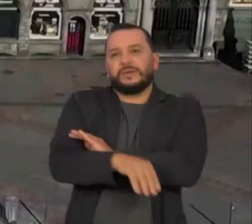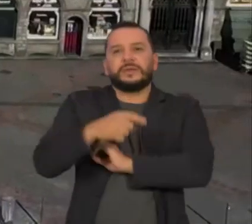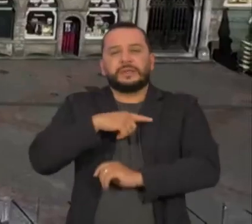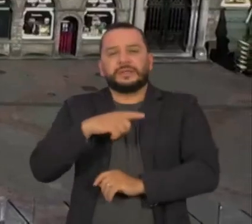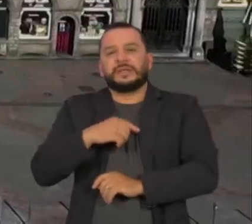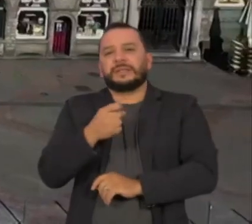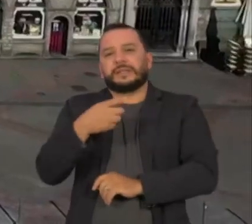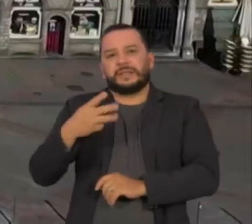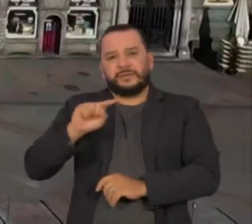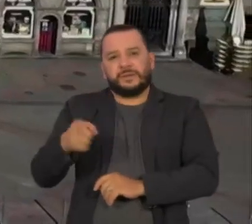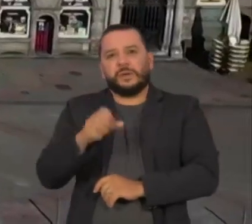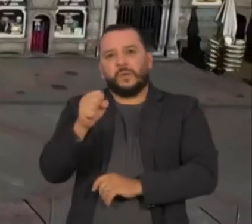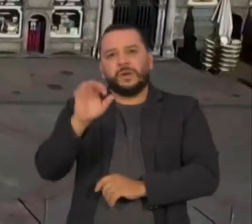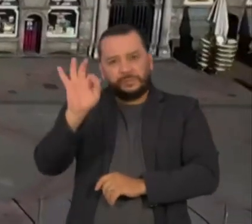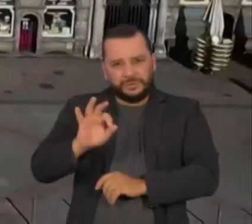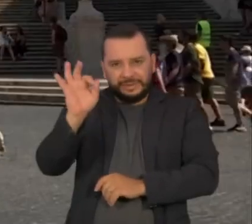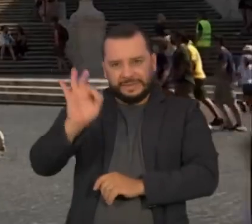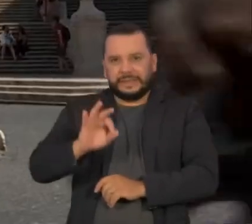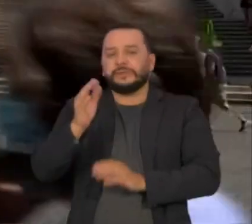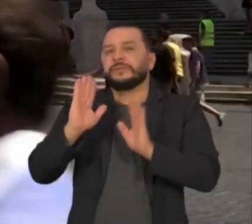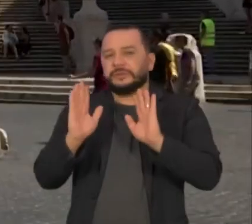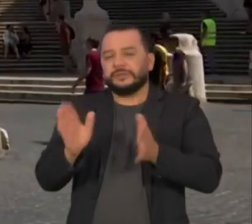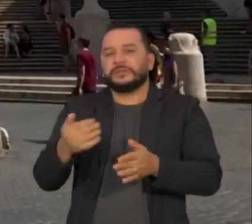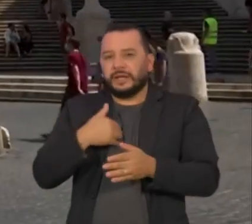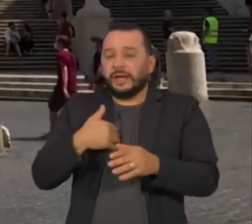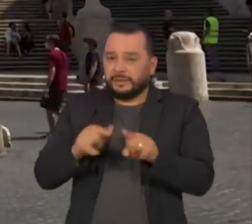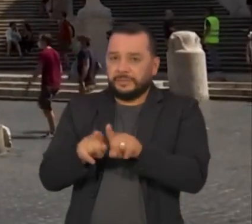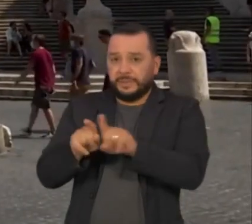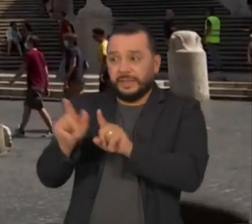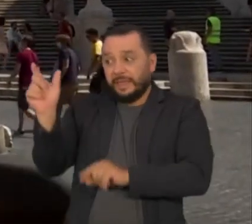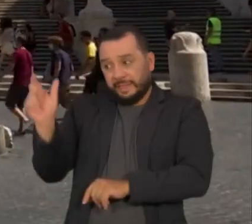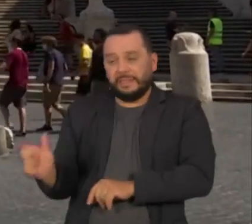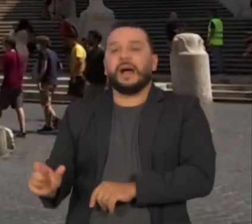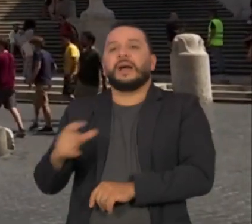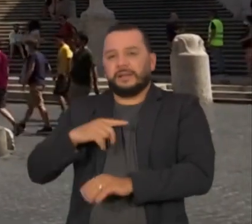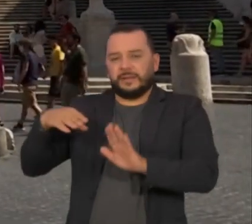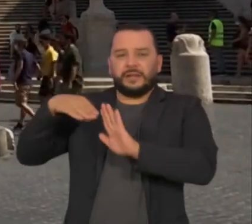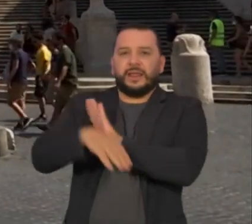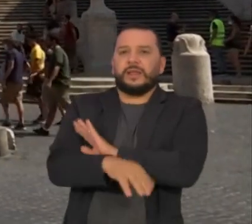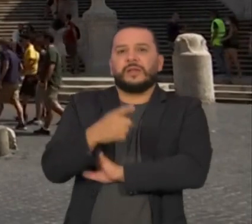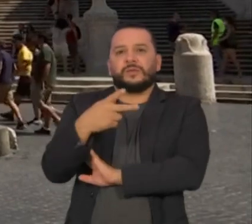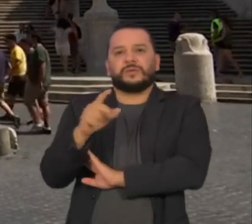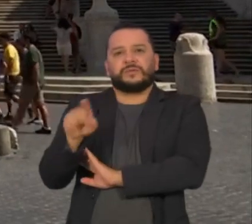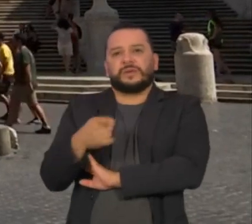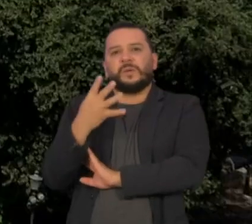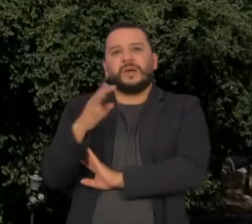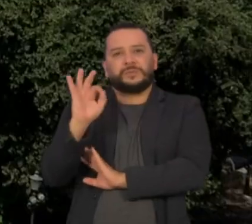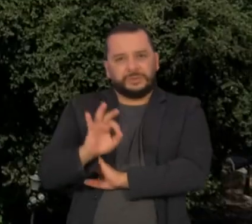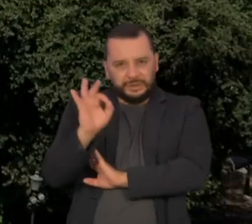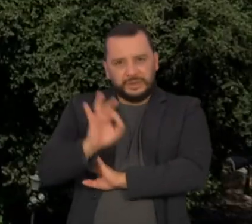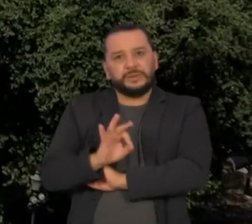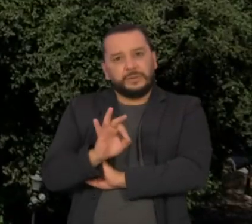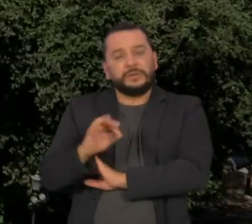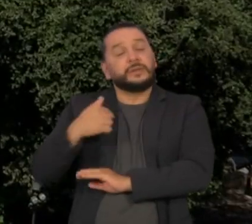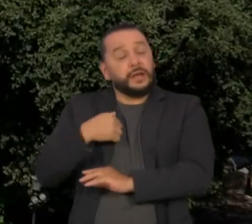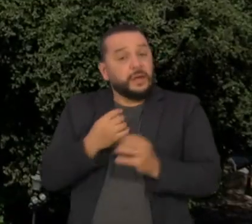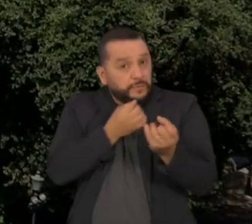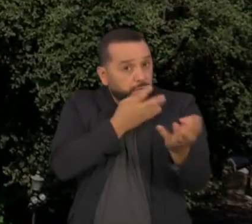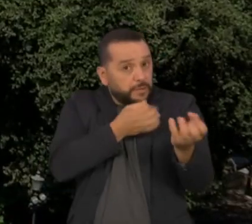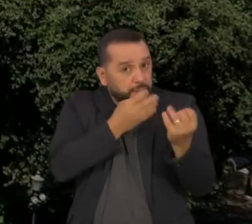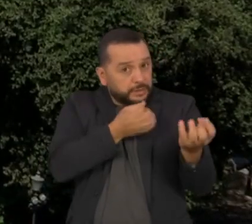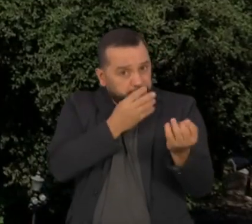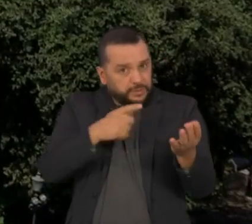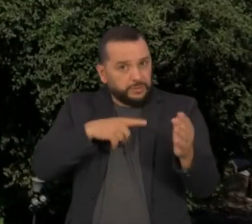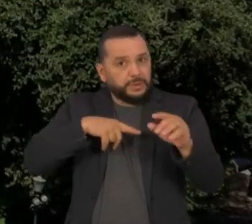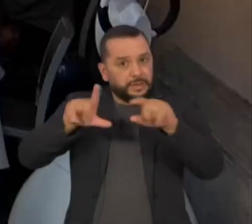,8% no segundo trimestre e a Itália também teve queda recorde de 12,4%. Os dados do Gabinete